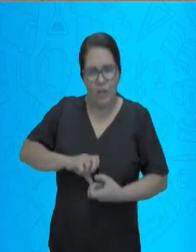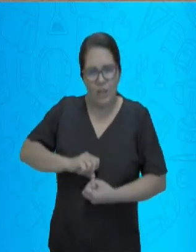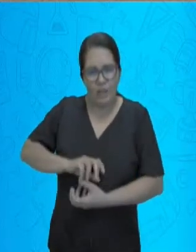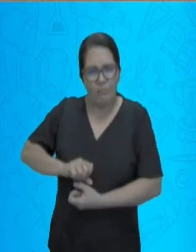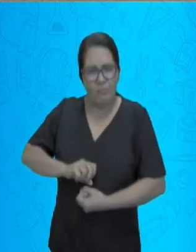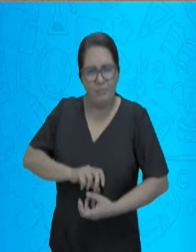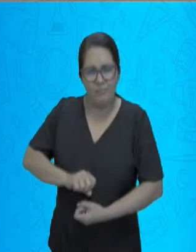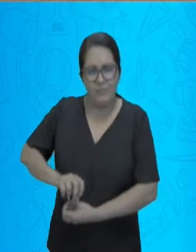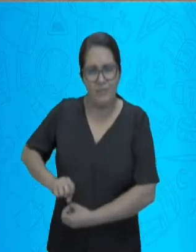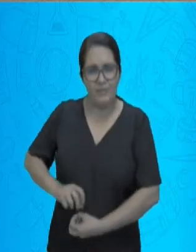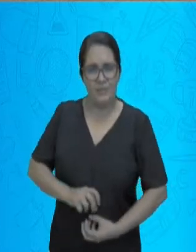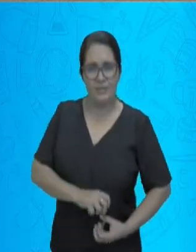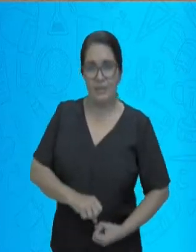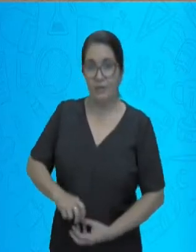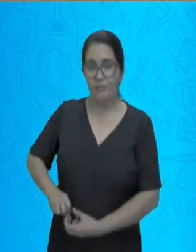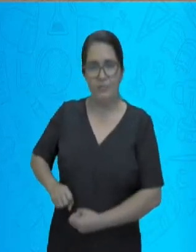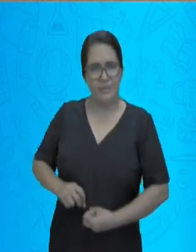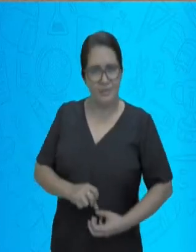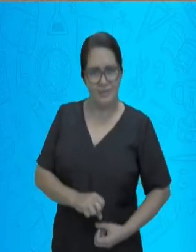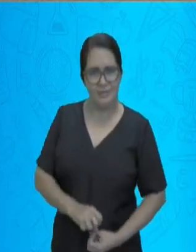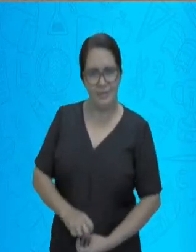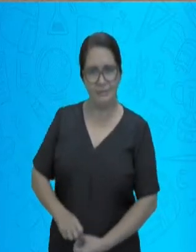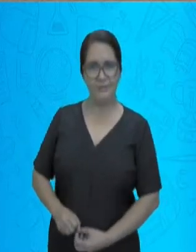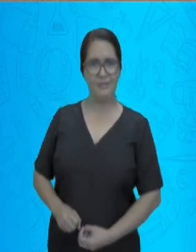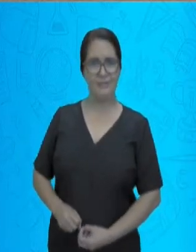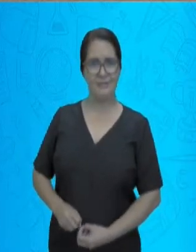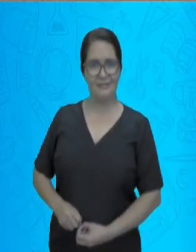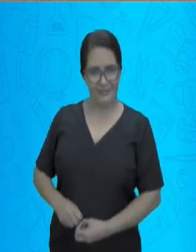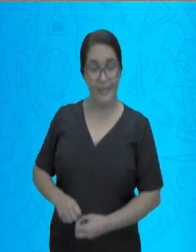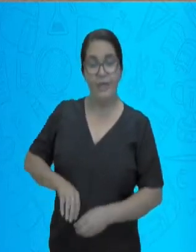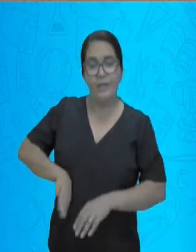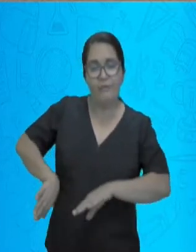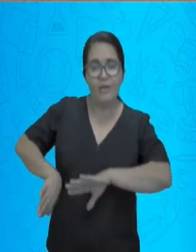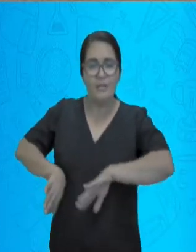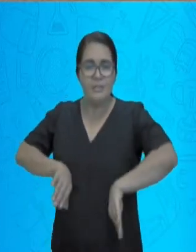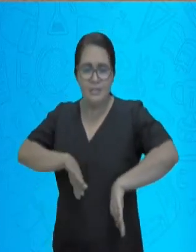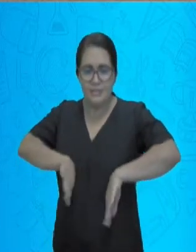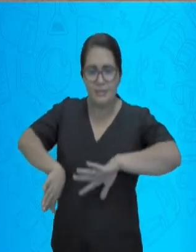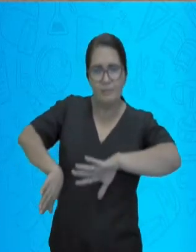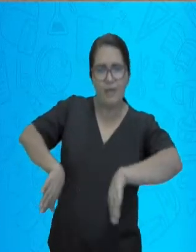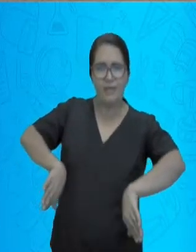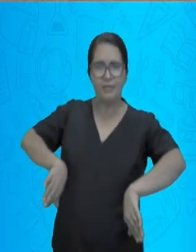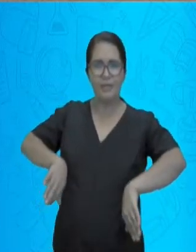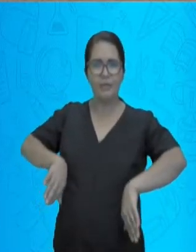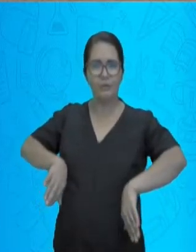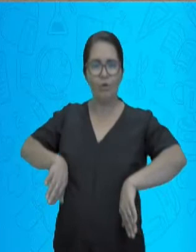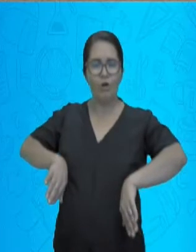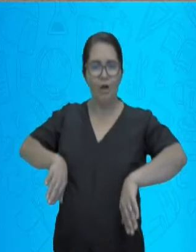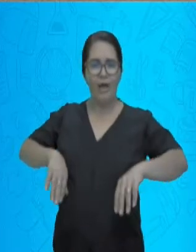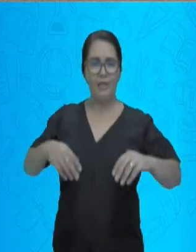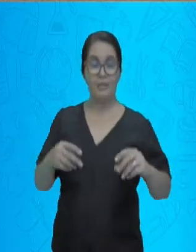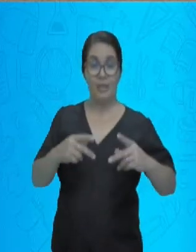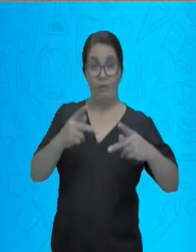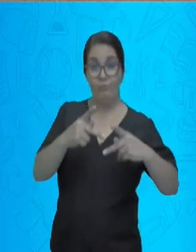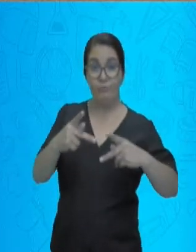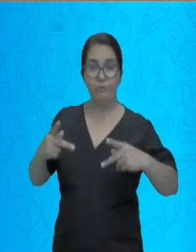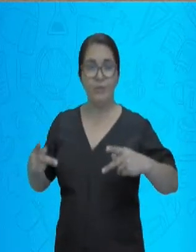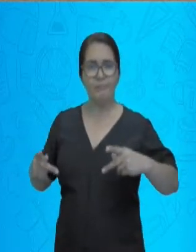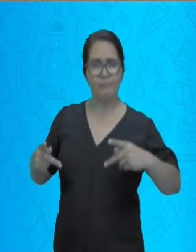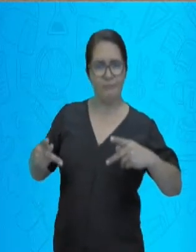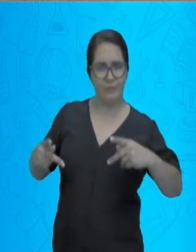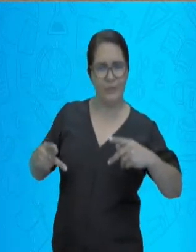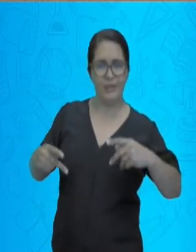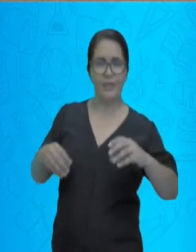passou pelo intestino delgado, chegou no intestino grosso, e aí, lá no intestino grosso, só vai